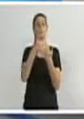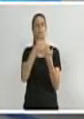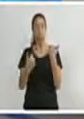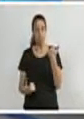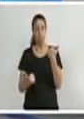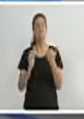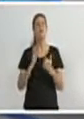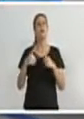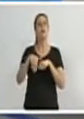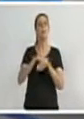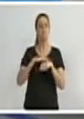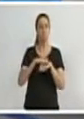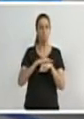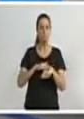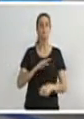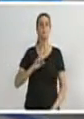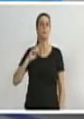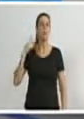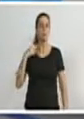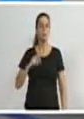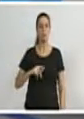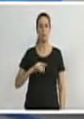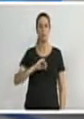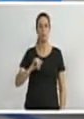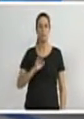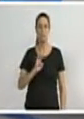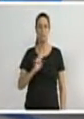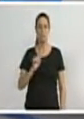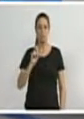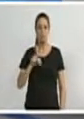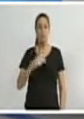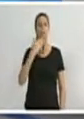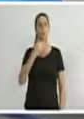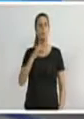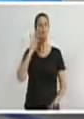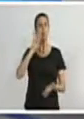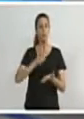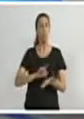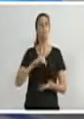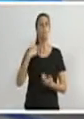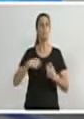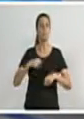deputado, Jean Kuma, e solicitamos uma antena móvel para a cada região.